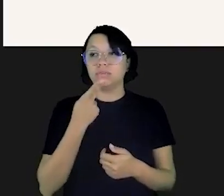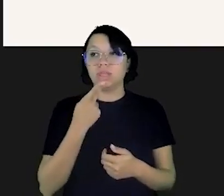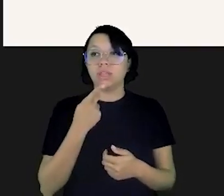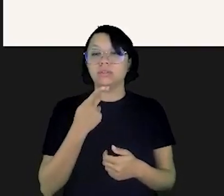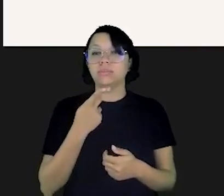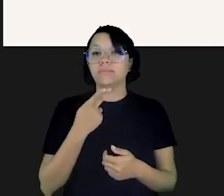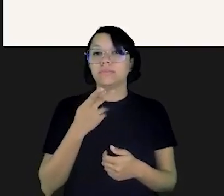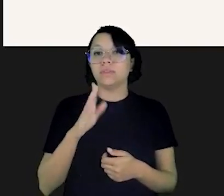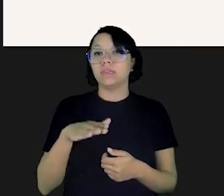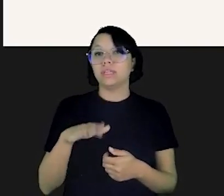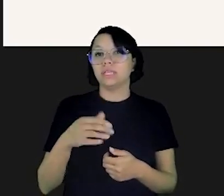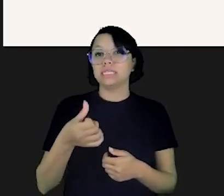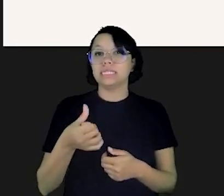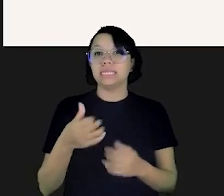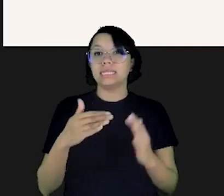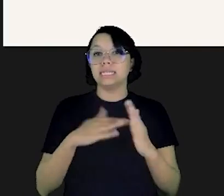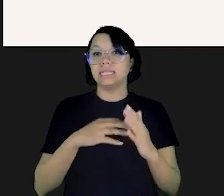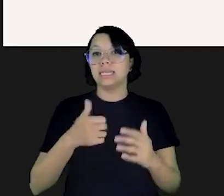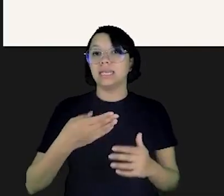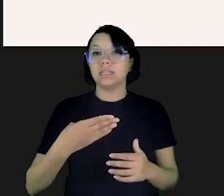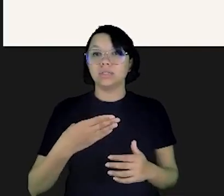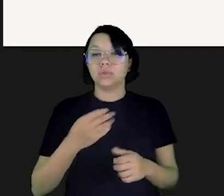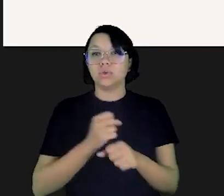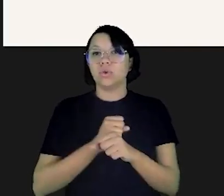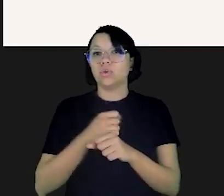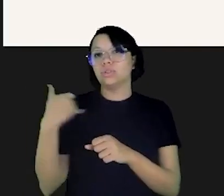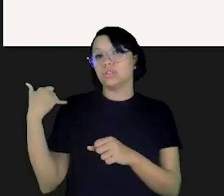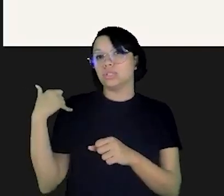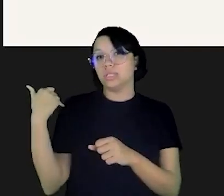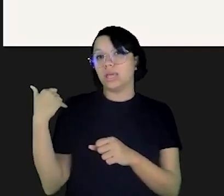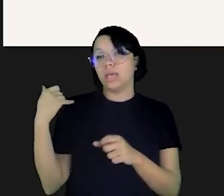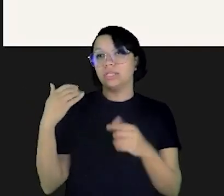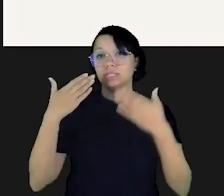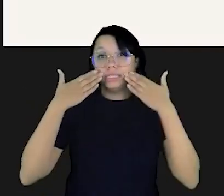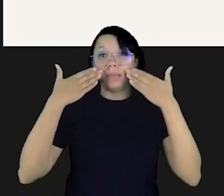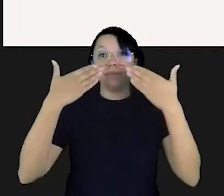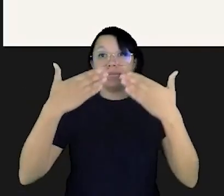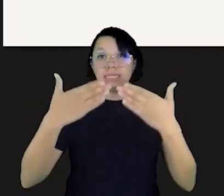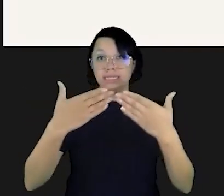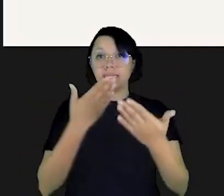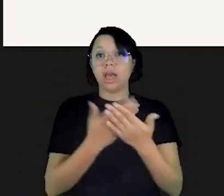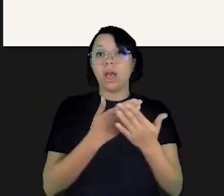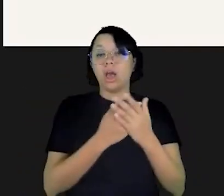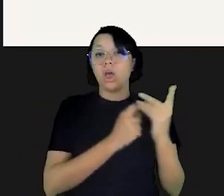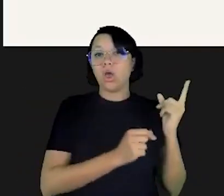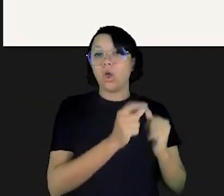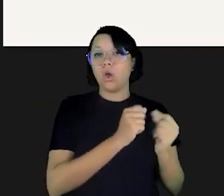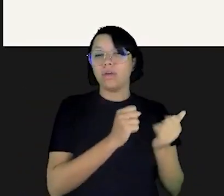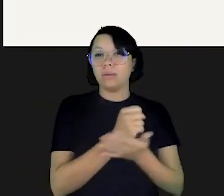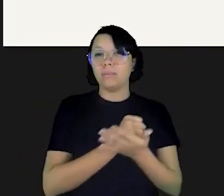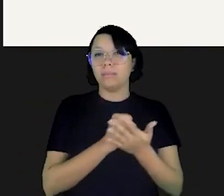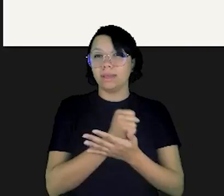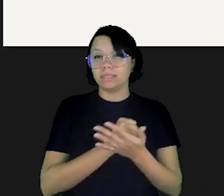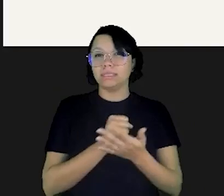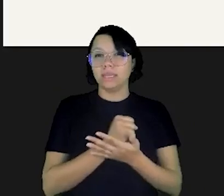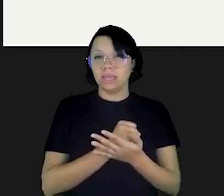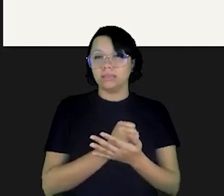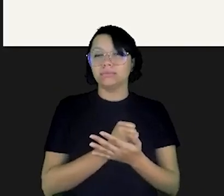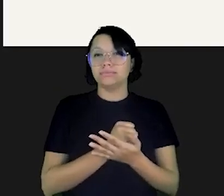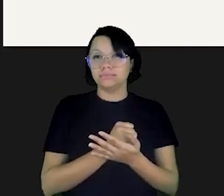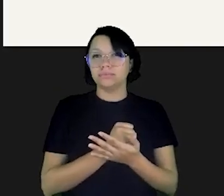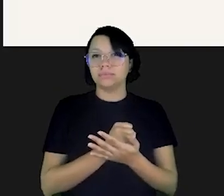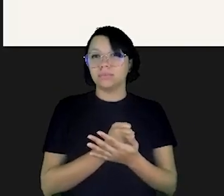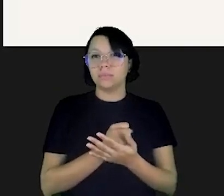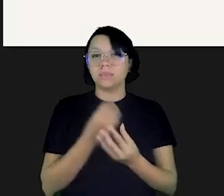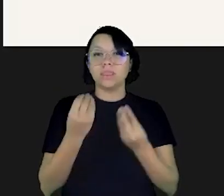gente está falando de ensino fundamental com crianças de 6 a 14 anos com a educação financeira sendo apresentada nos moldes